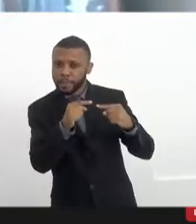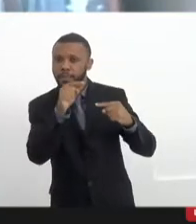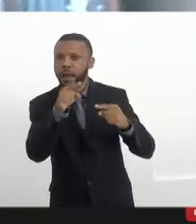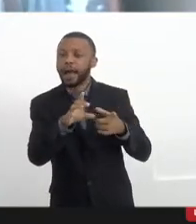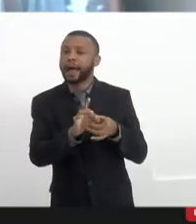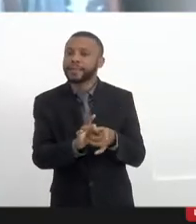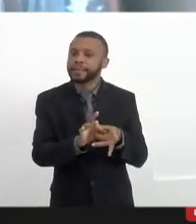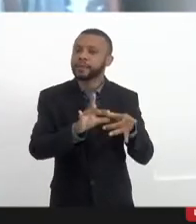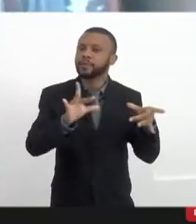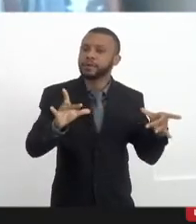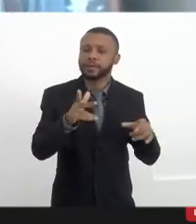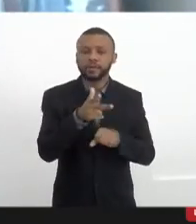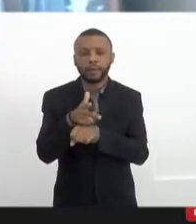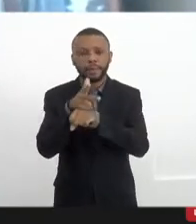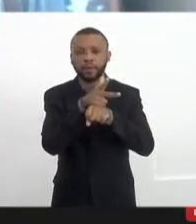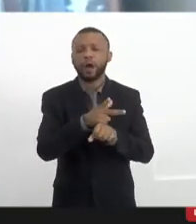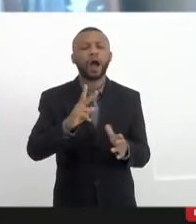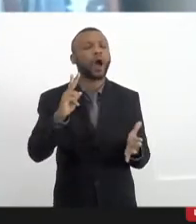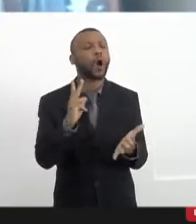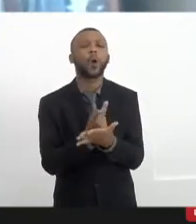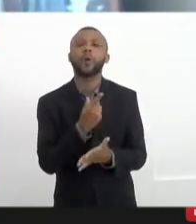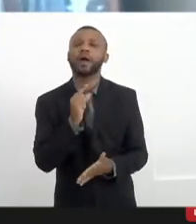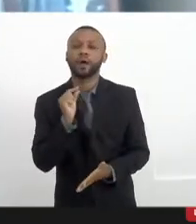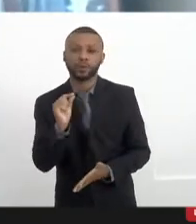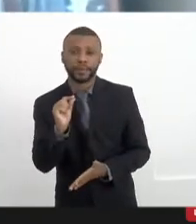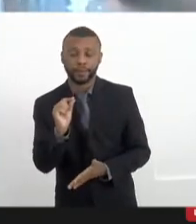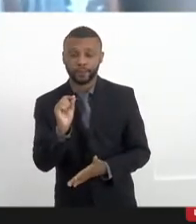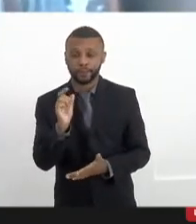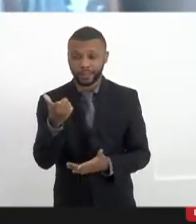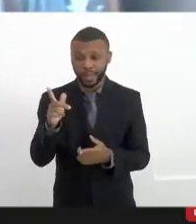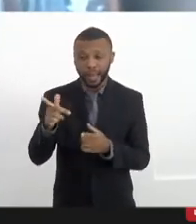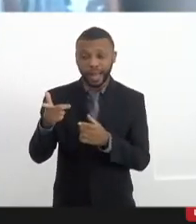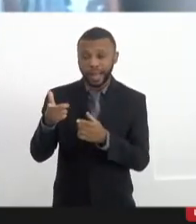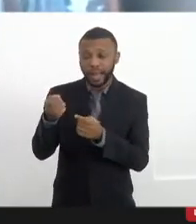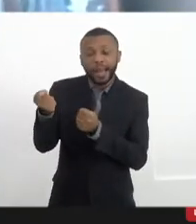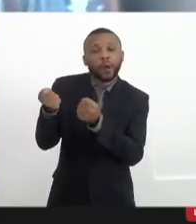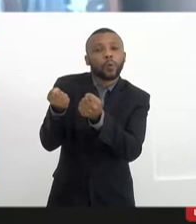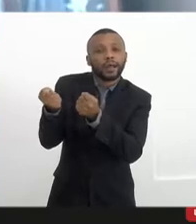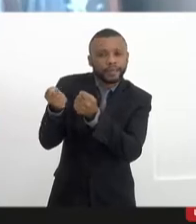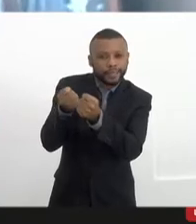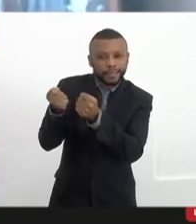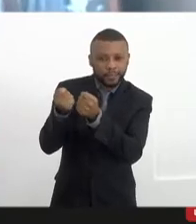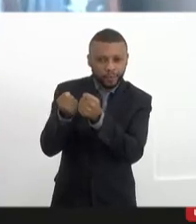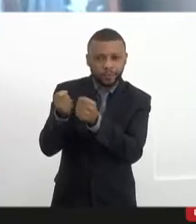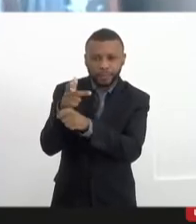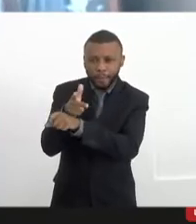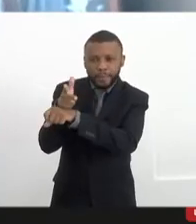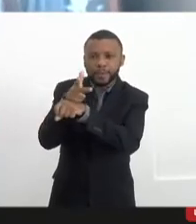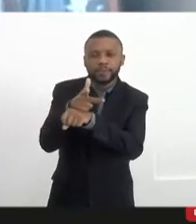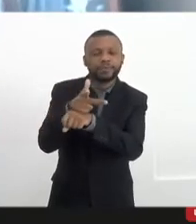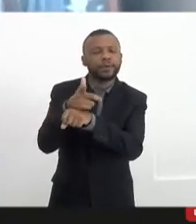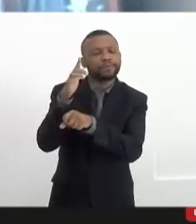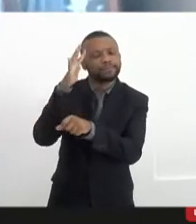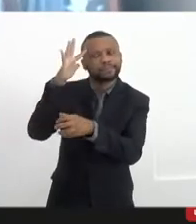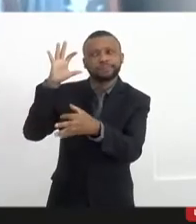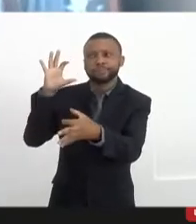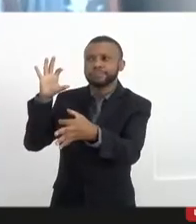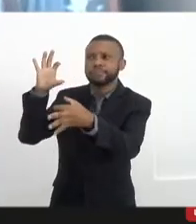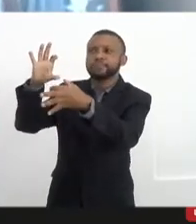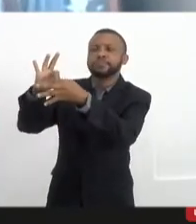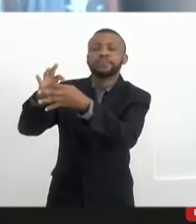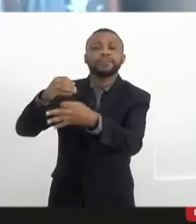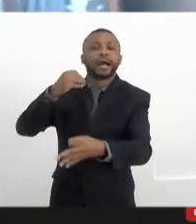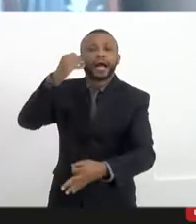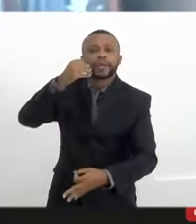O que acontece? A regulação da mídia remete às experiências de